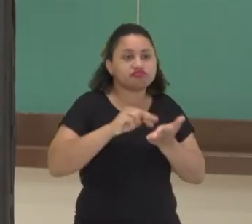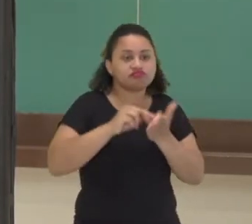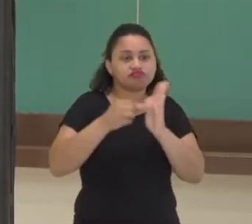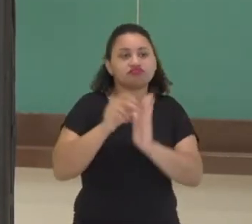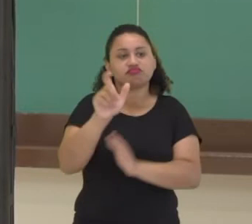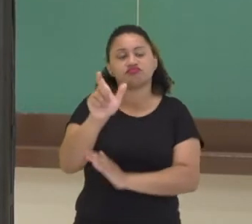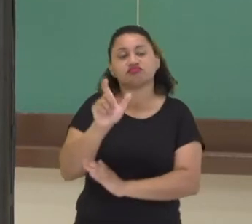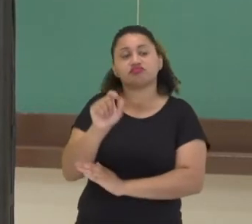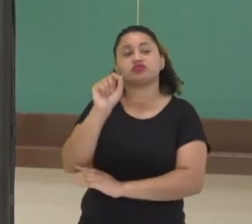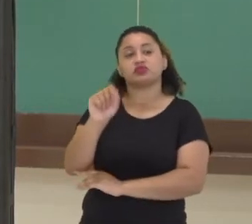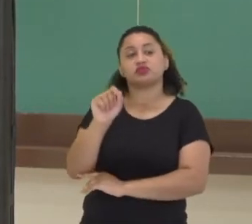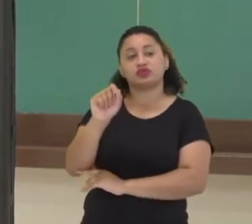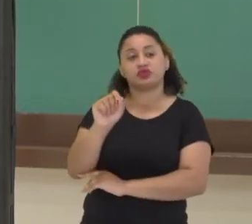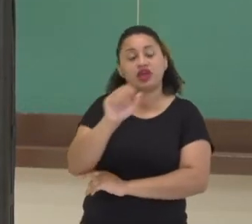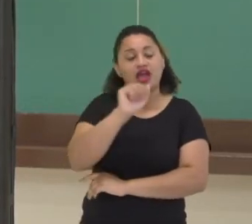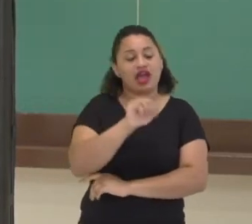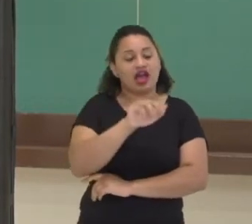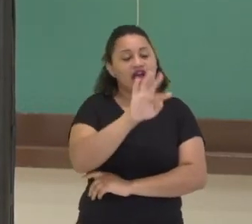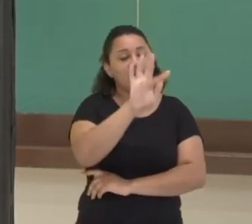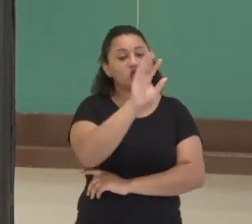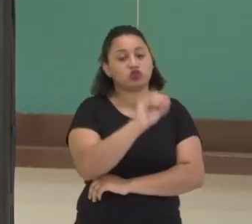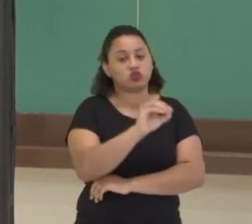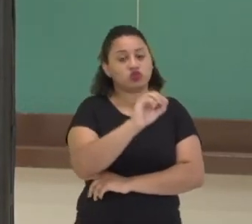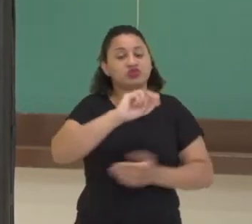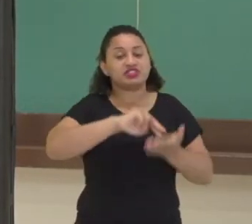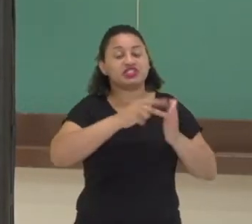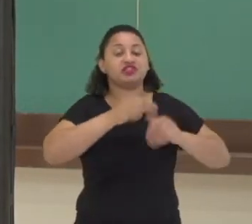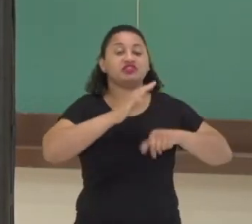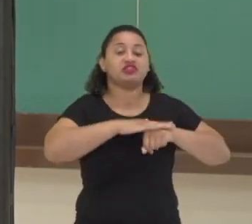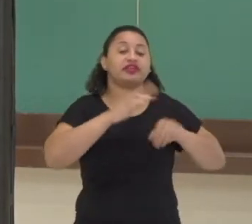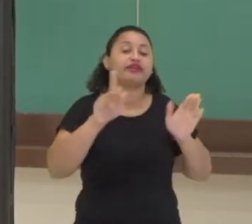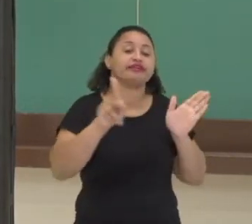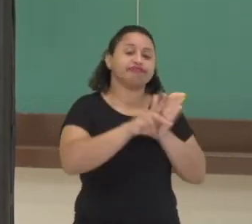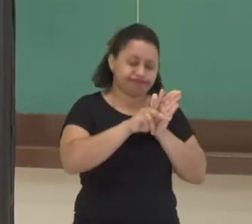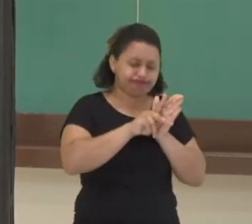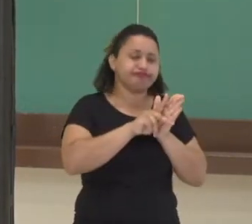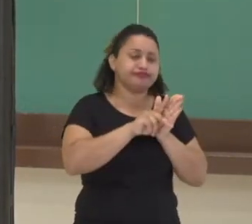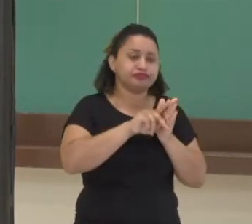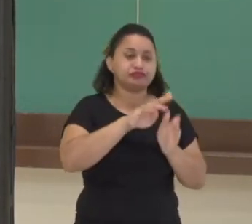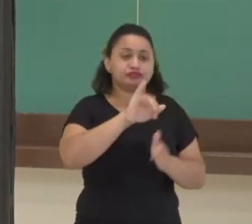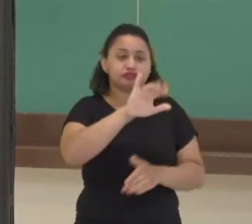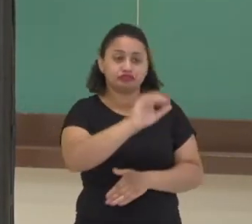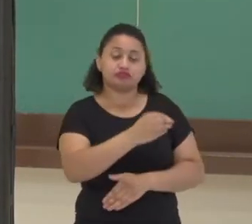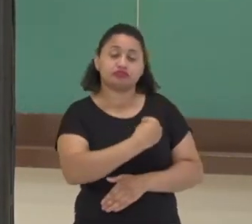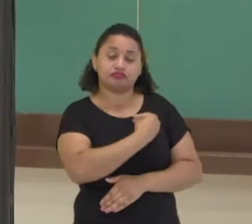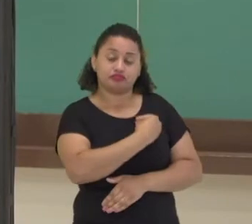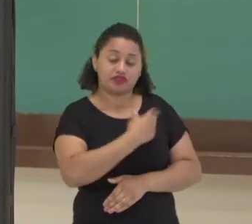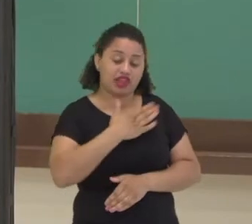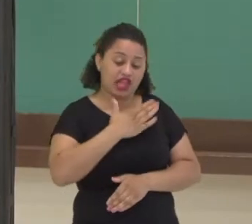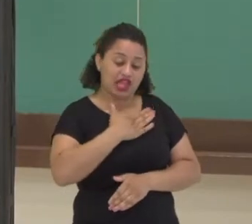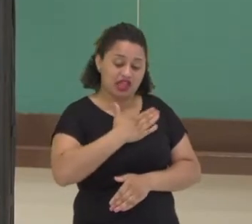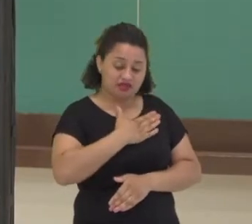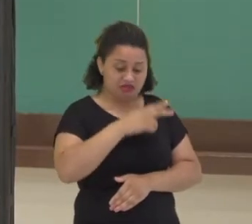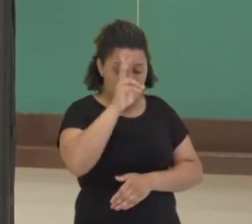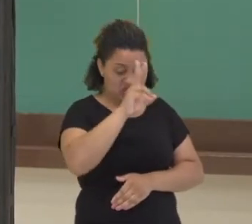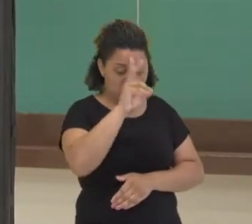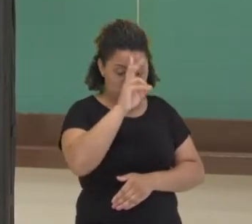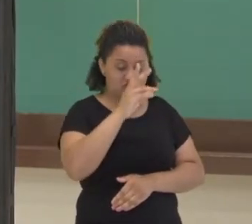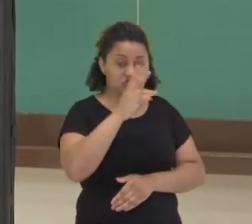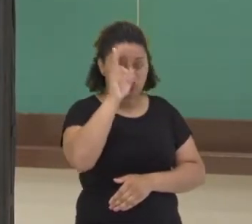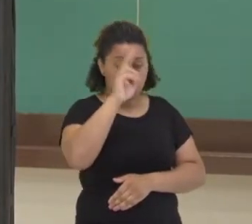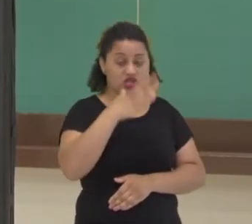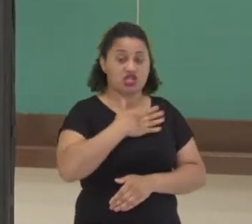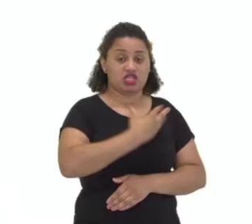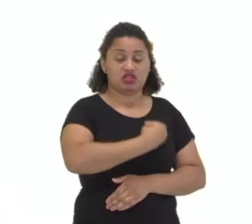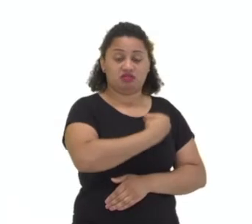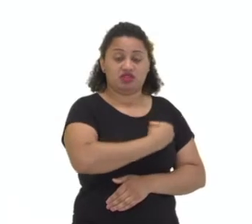palavra, né? Auto, significa própria. Biovida. Então, a minha própria escrita da vida seria a